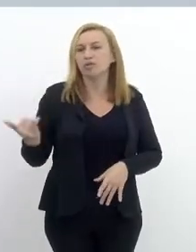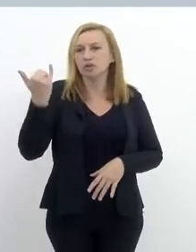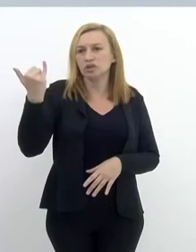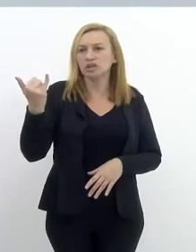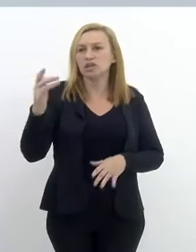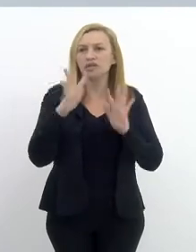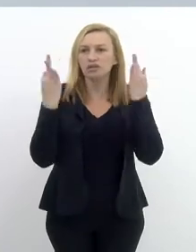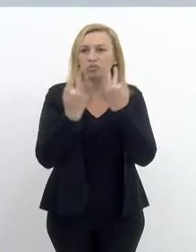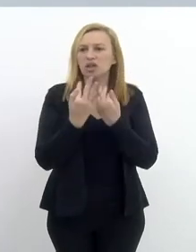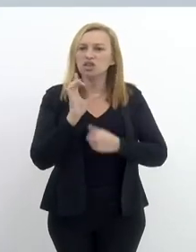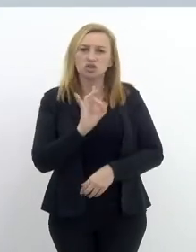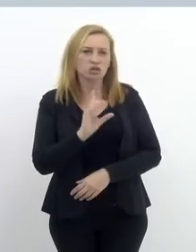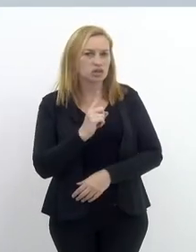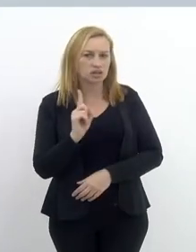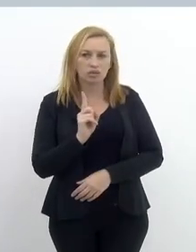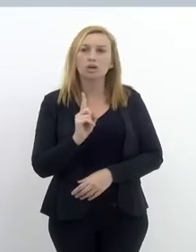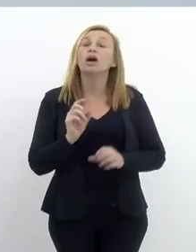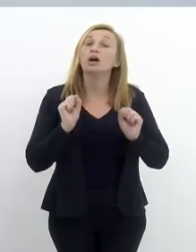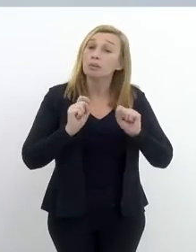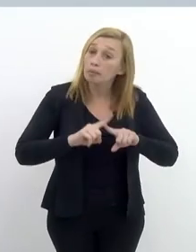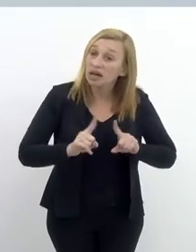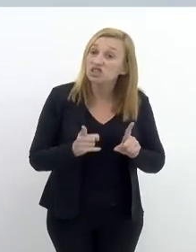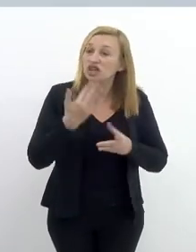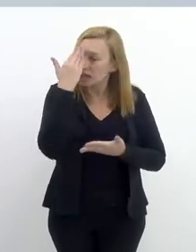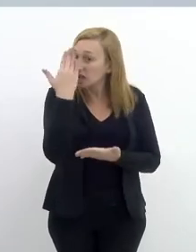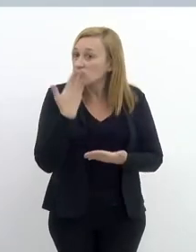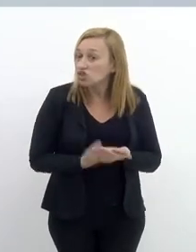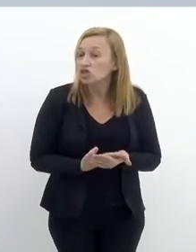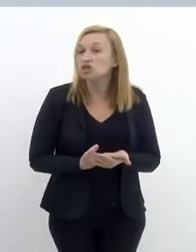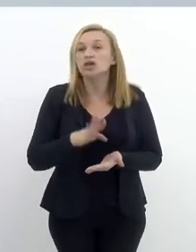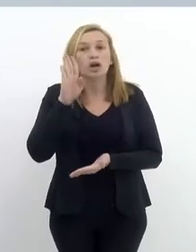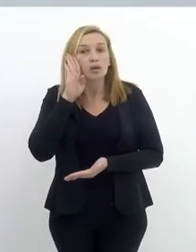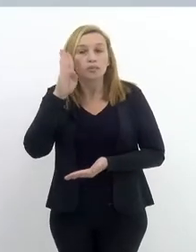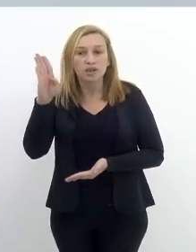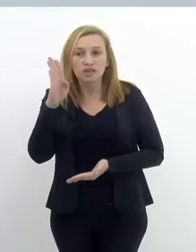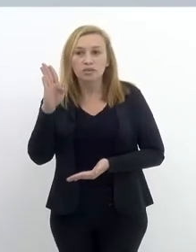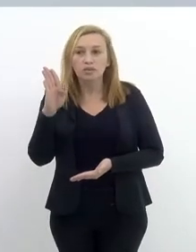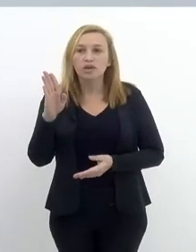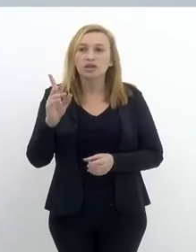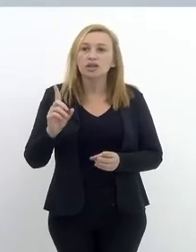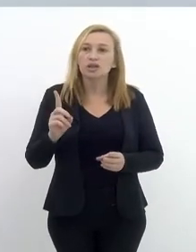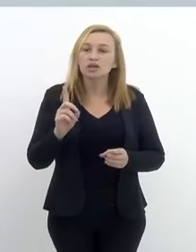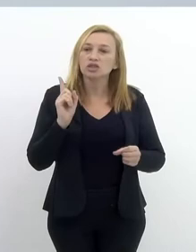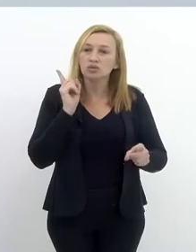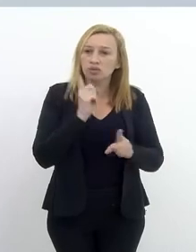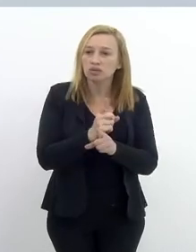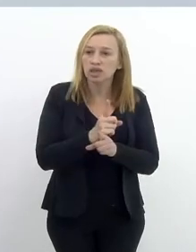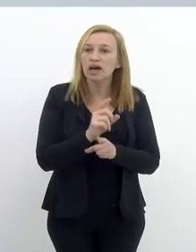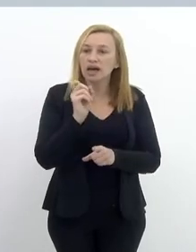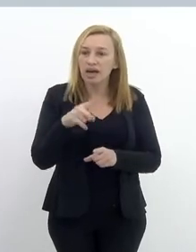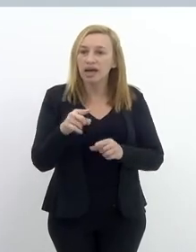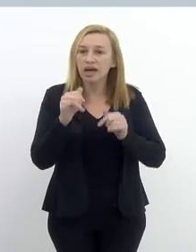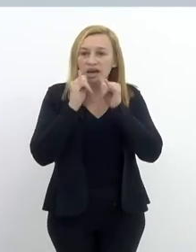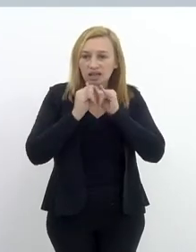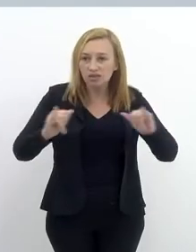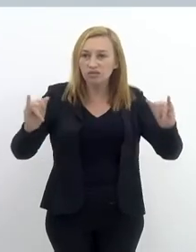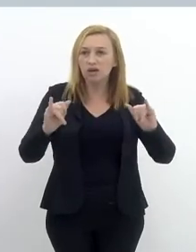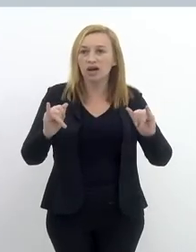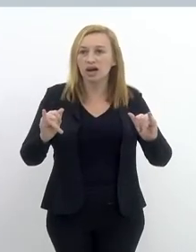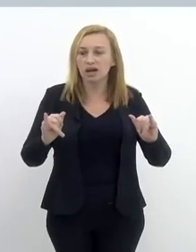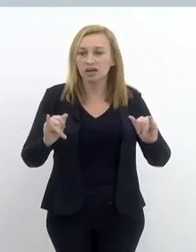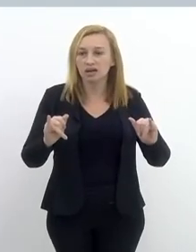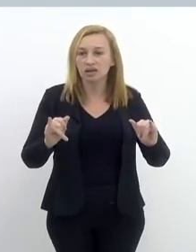esse período. Isso é muito importante, que as famílias não fiquem sozinhas, que elas acreditem que o principal passo para a localização é a